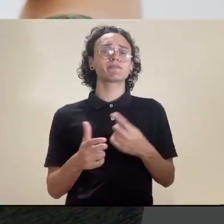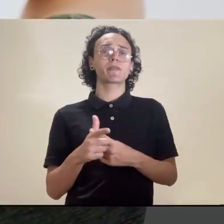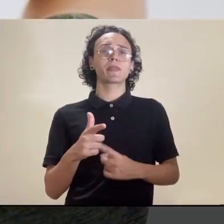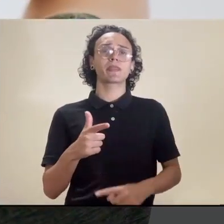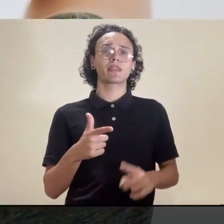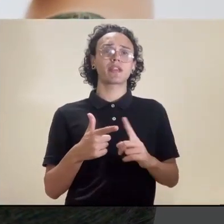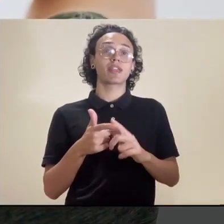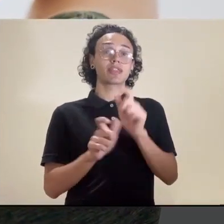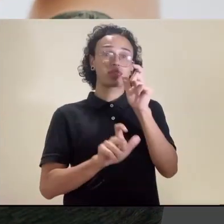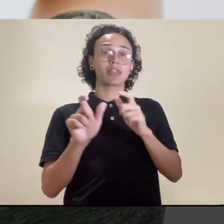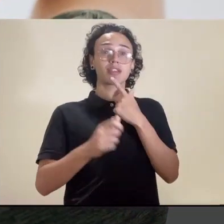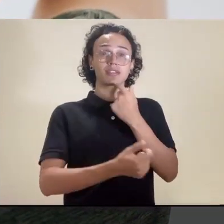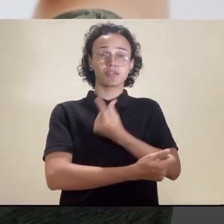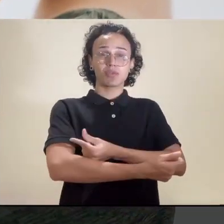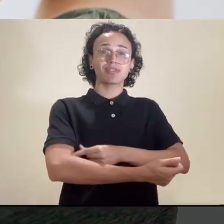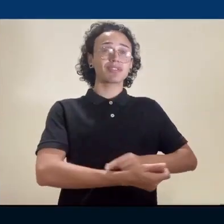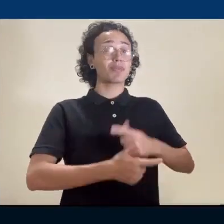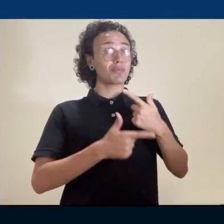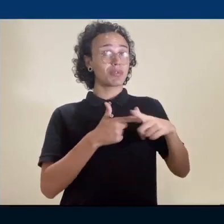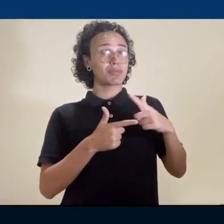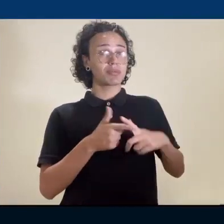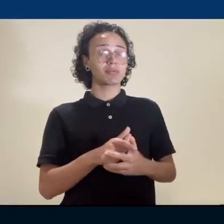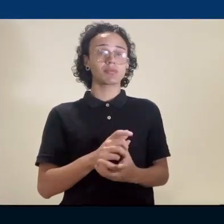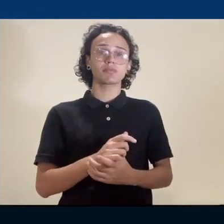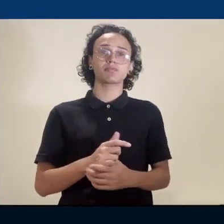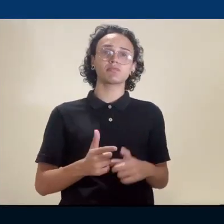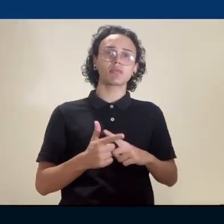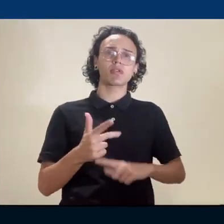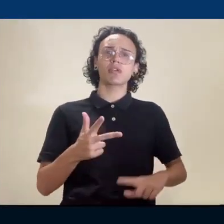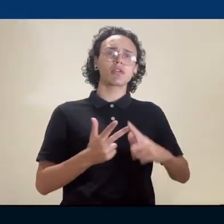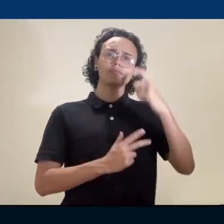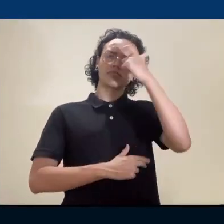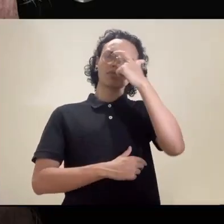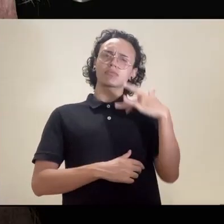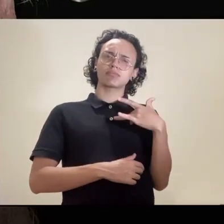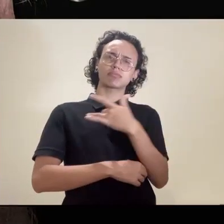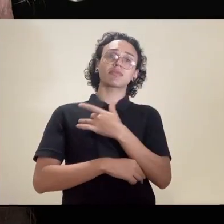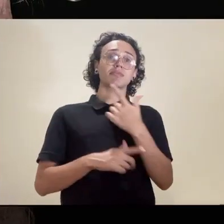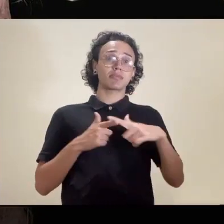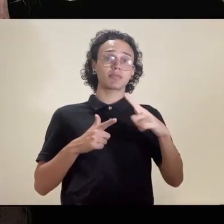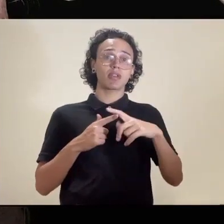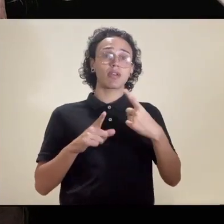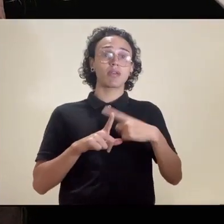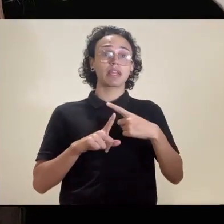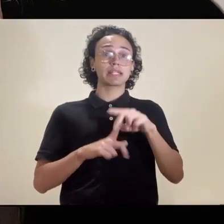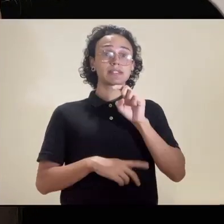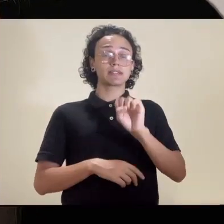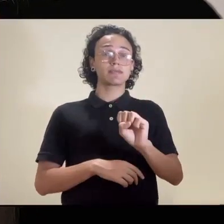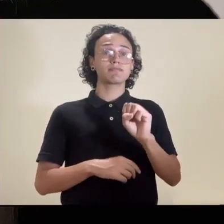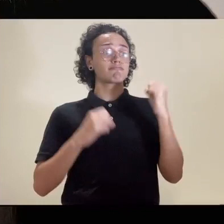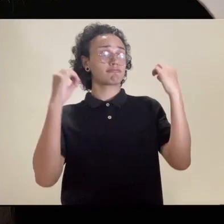coluna, problemas também de circulação do sangue, problemas de saúde mental,